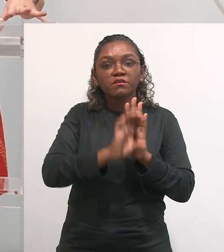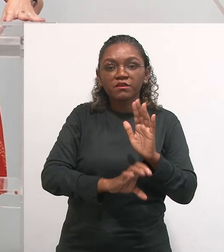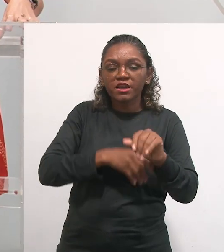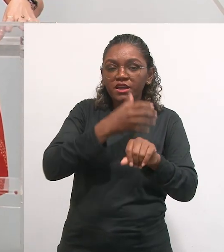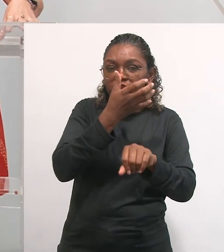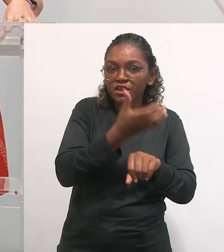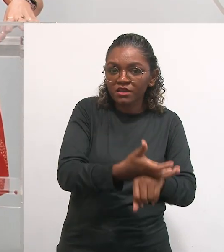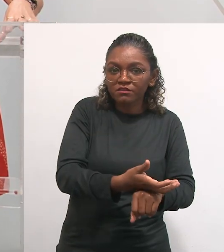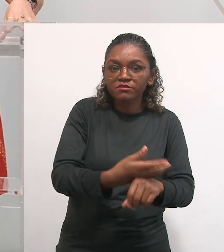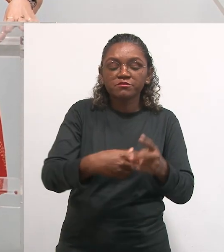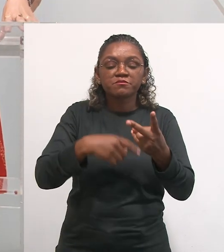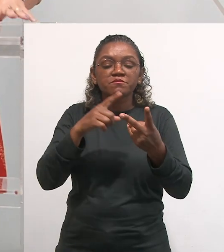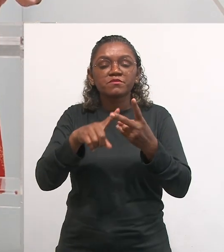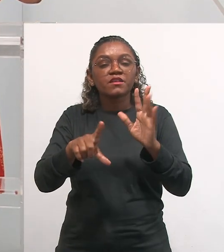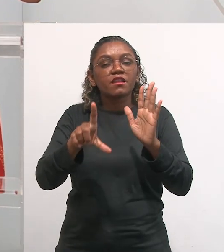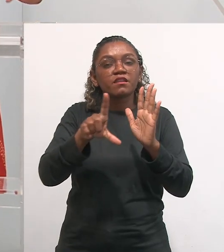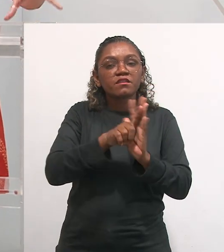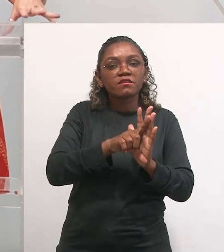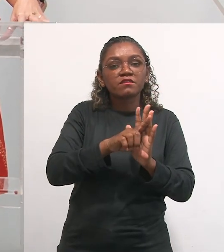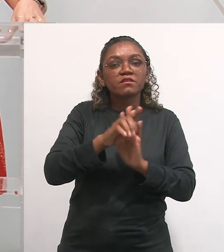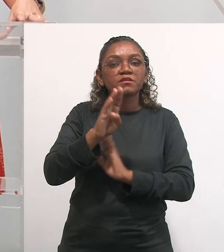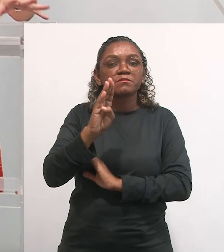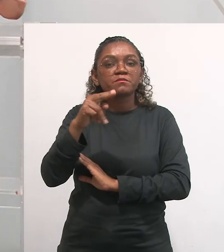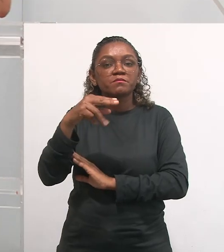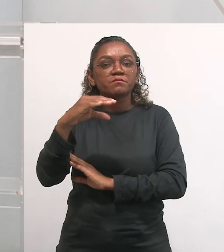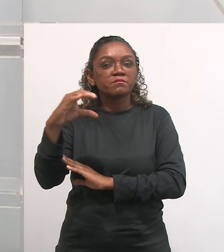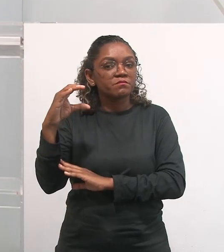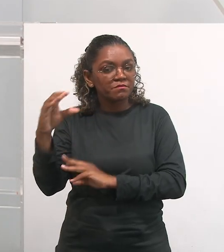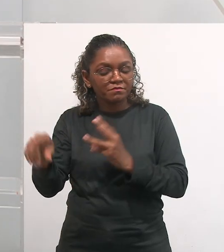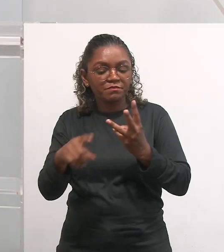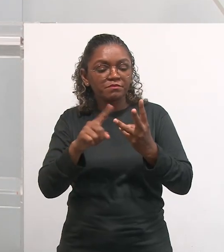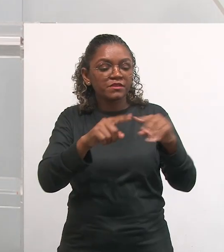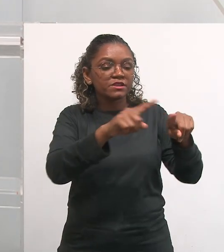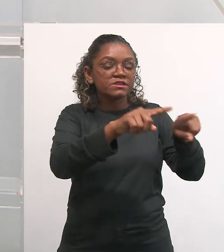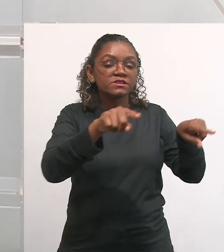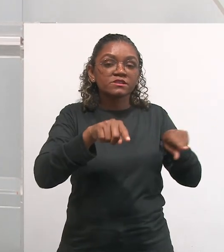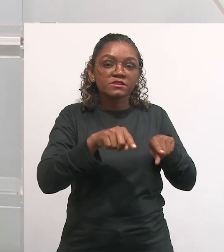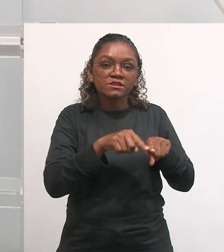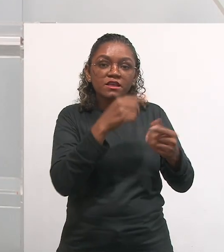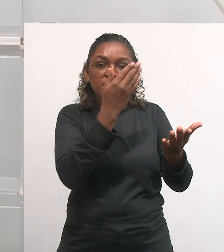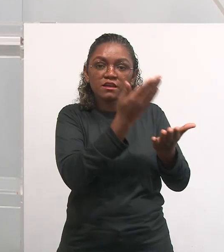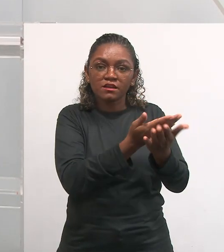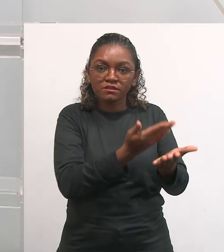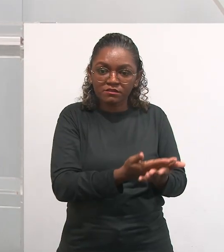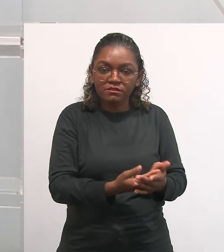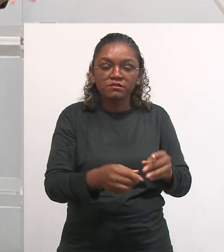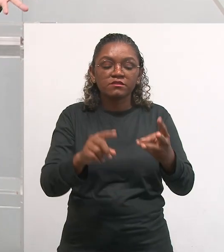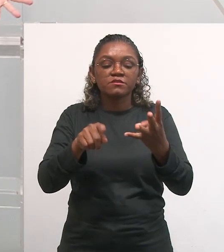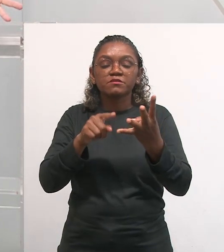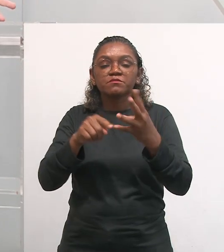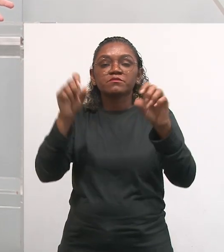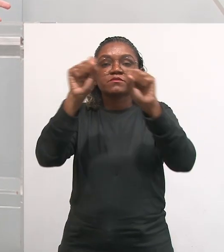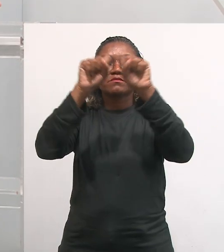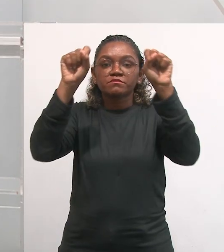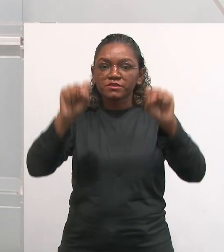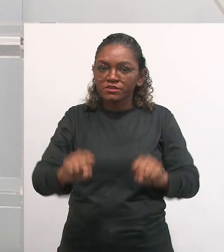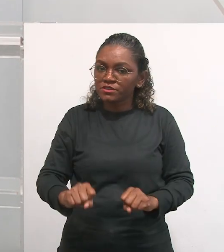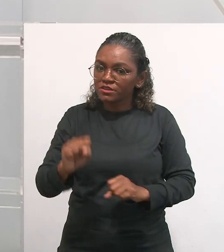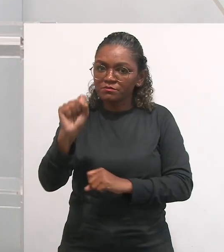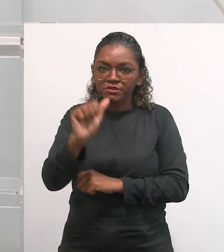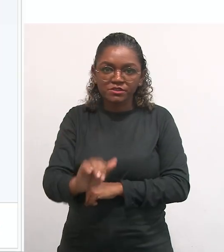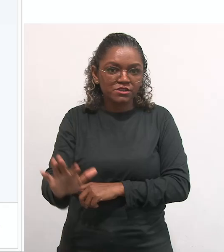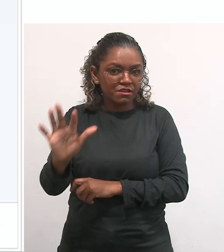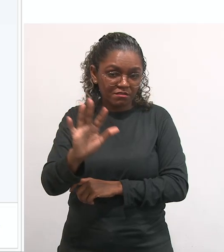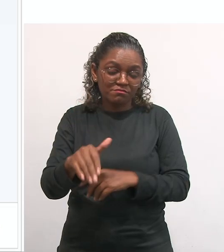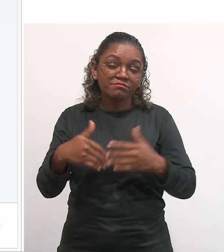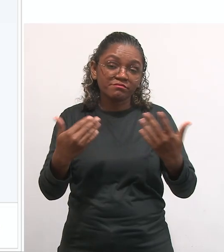a organização curricular, a BNCC, até a sala de aula, até a organização do sistema como um todo.